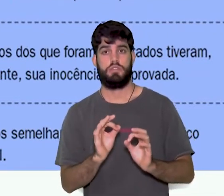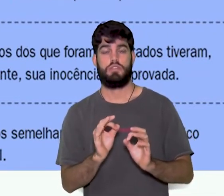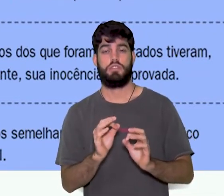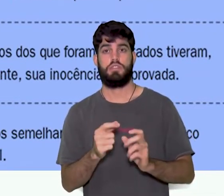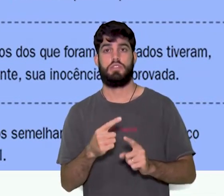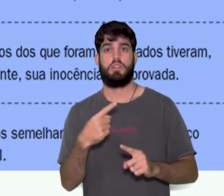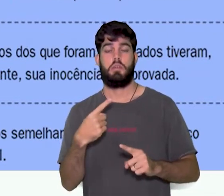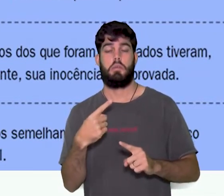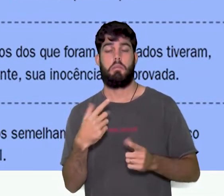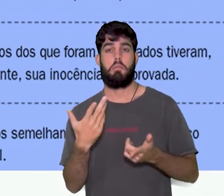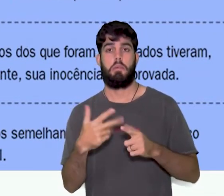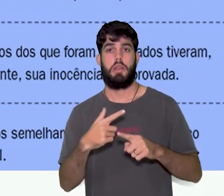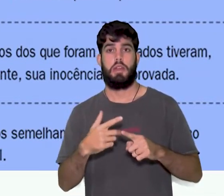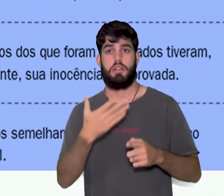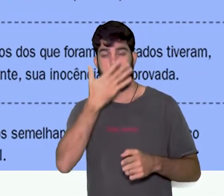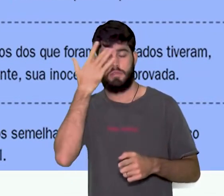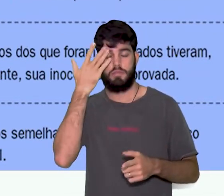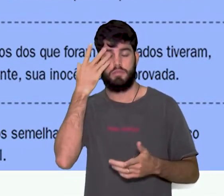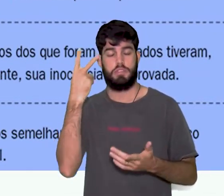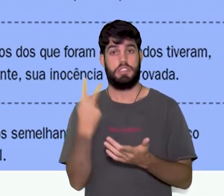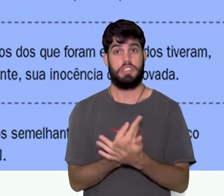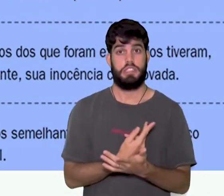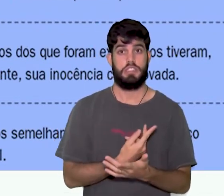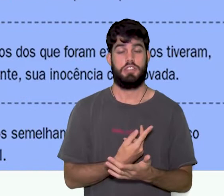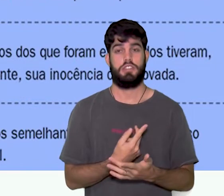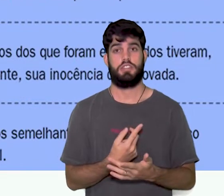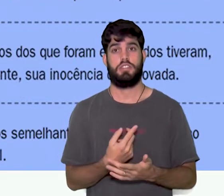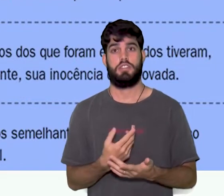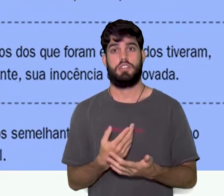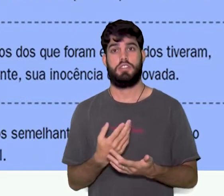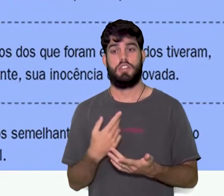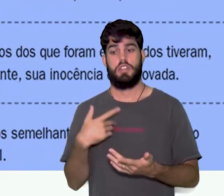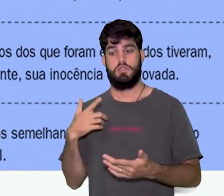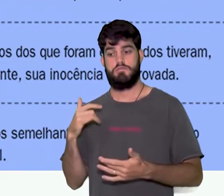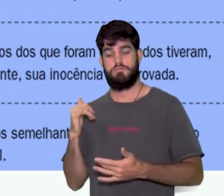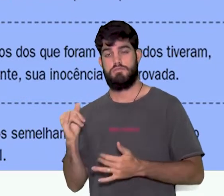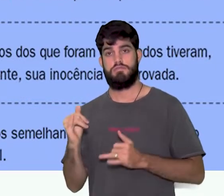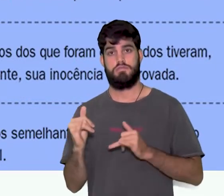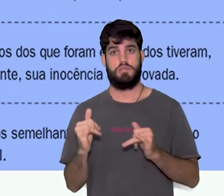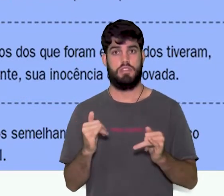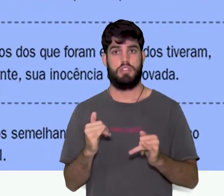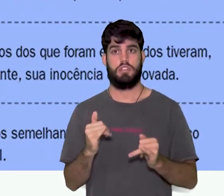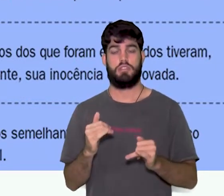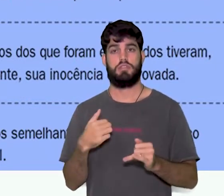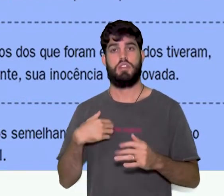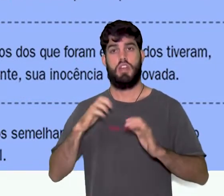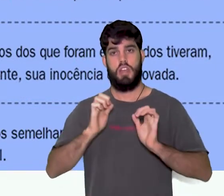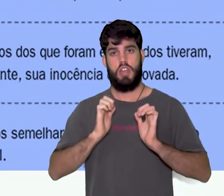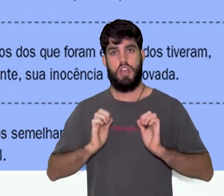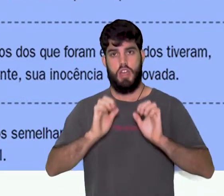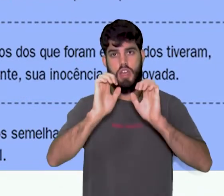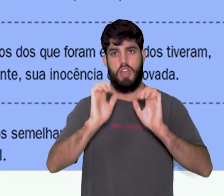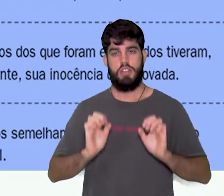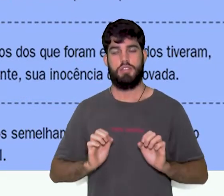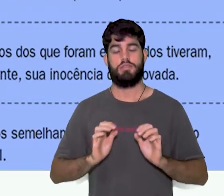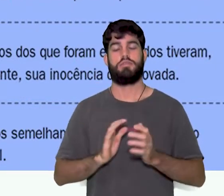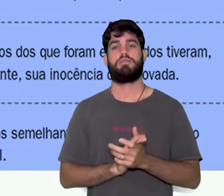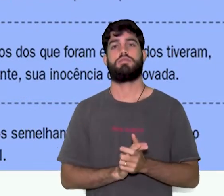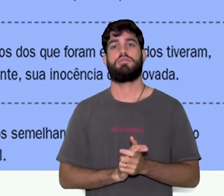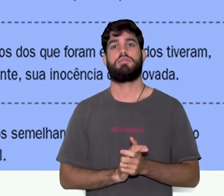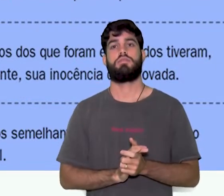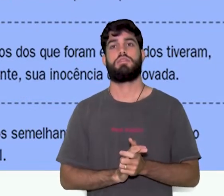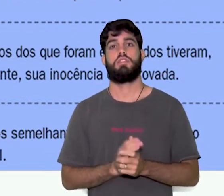criminalidade. Finalmente, não matar os semelhantes é um princípio ético fundamental. Então, esse